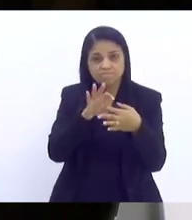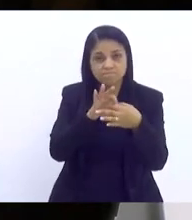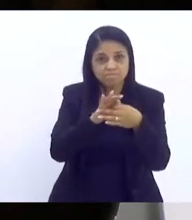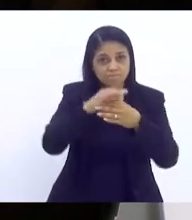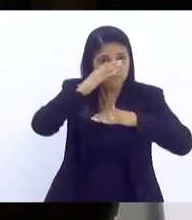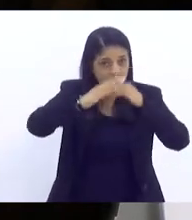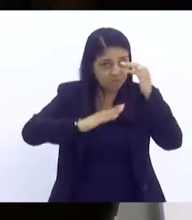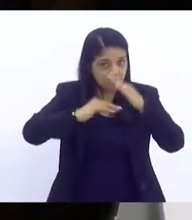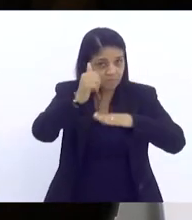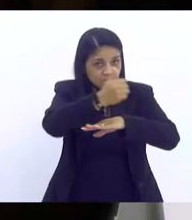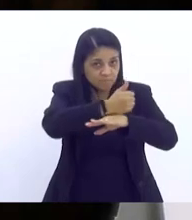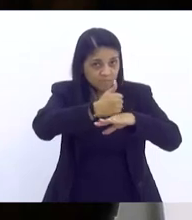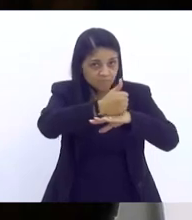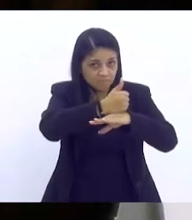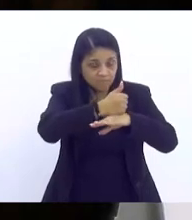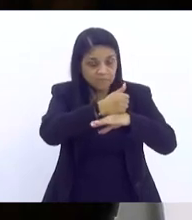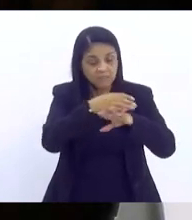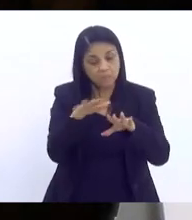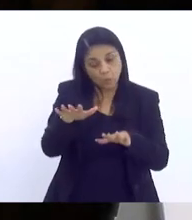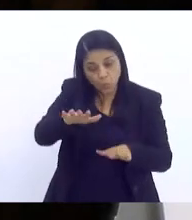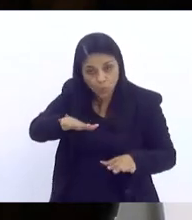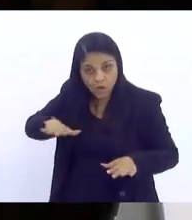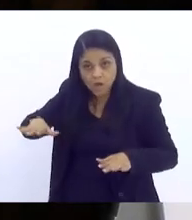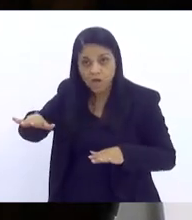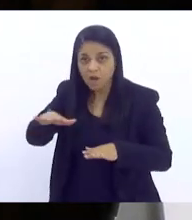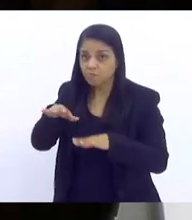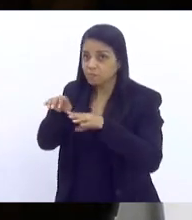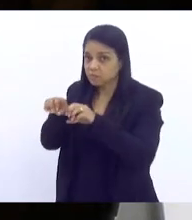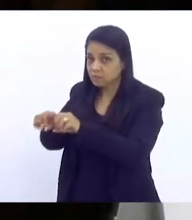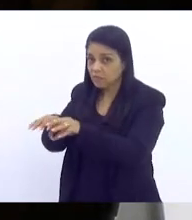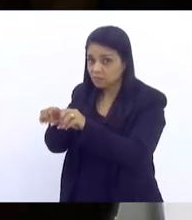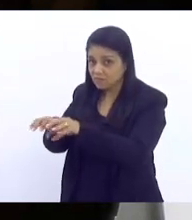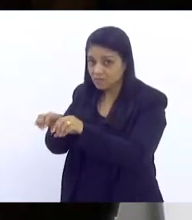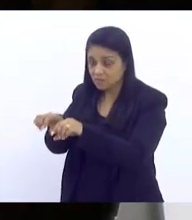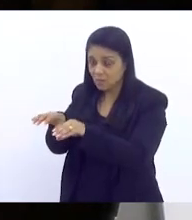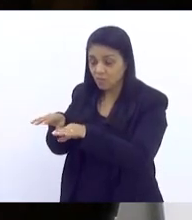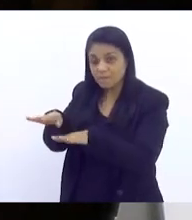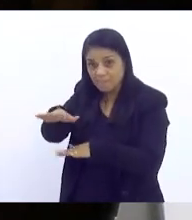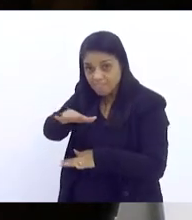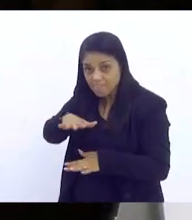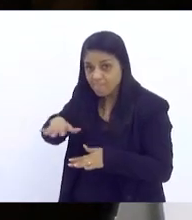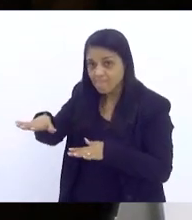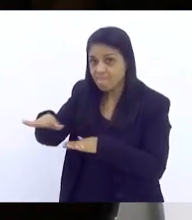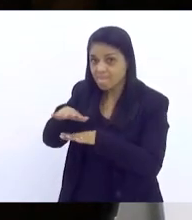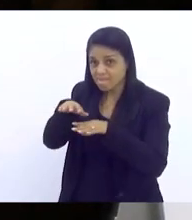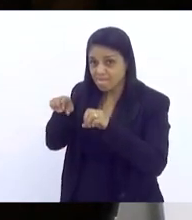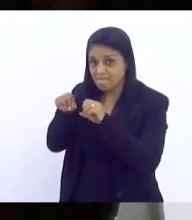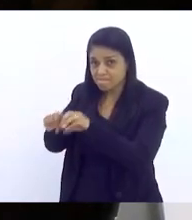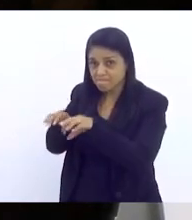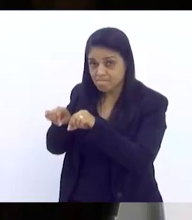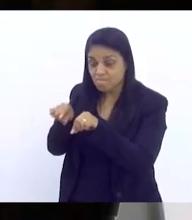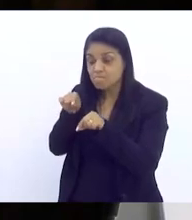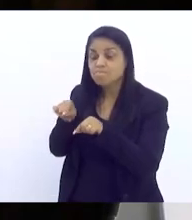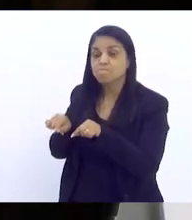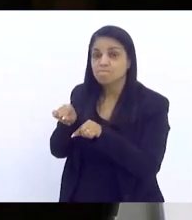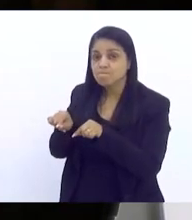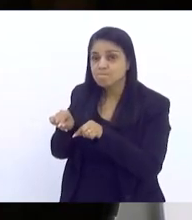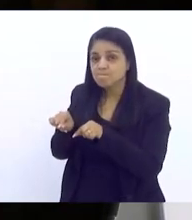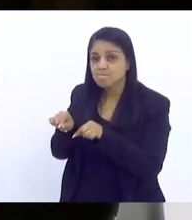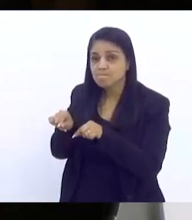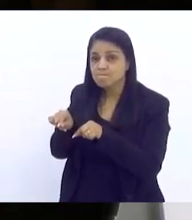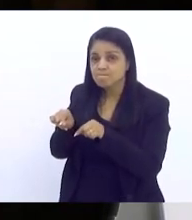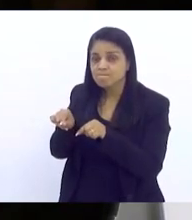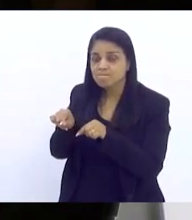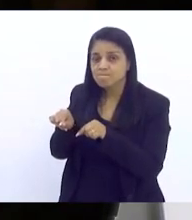E nós temos o campo da educação, e dentro desse campo da educação, o que cabe nesse